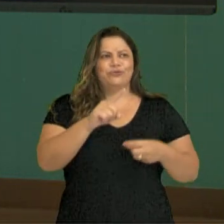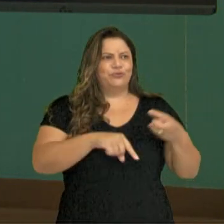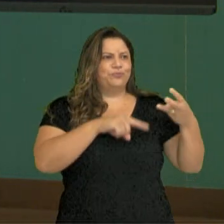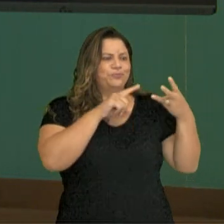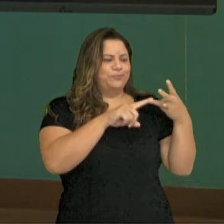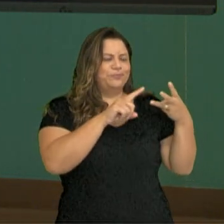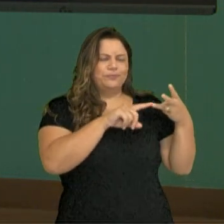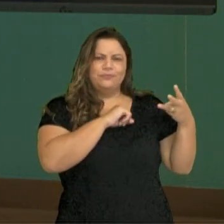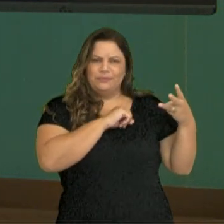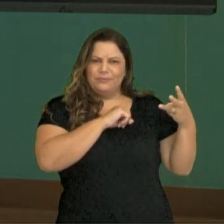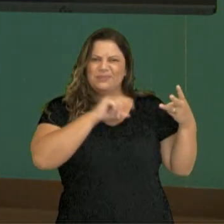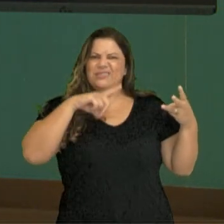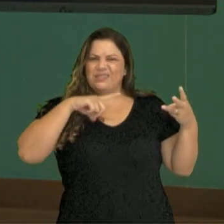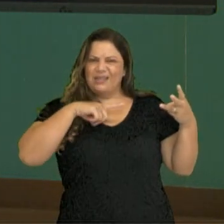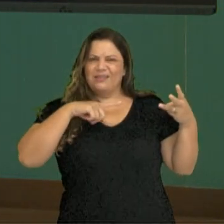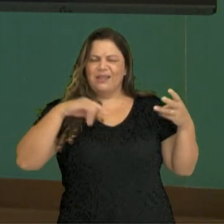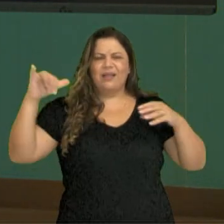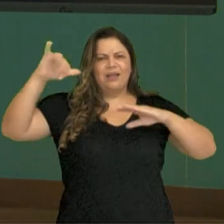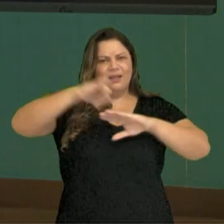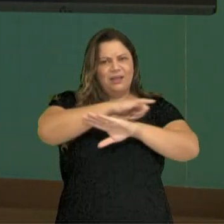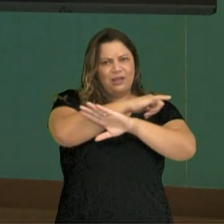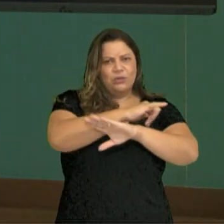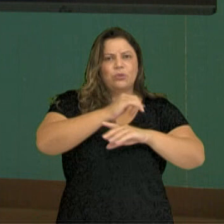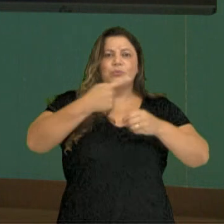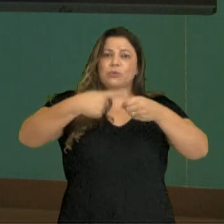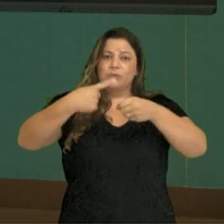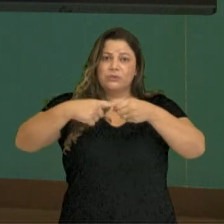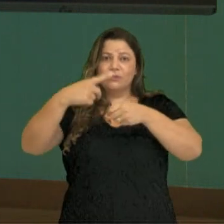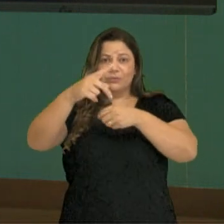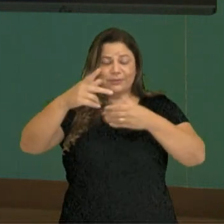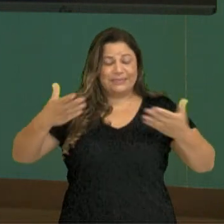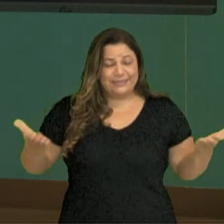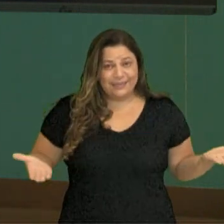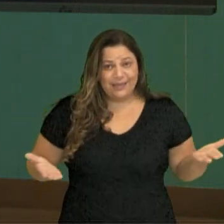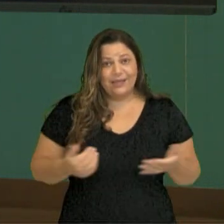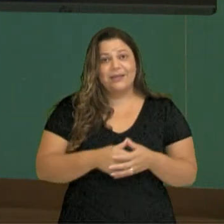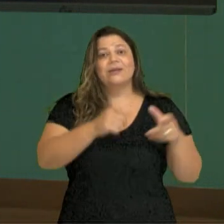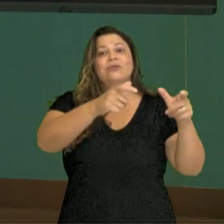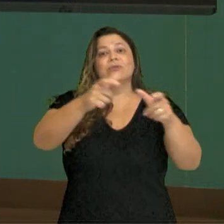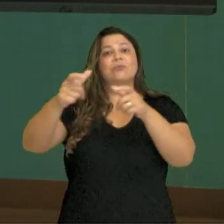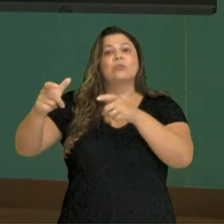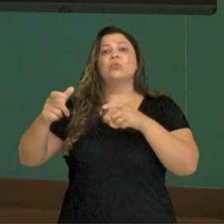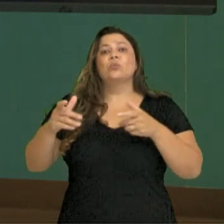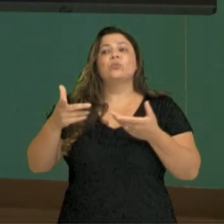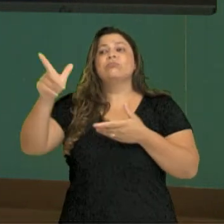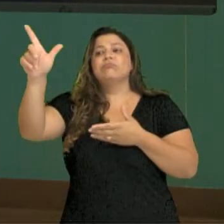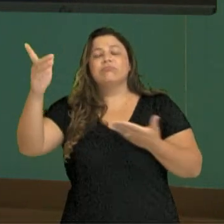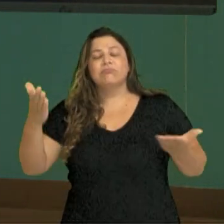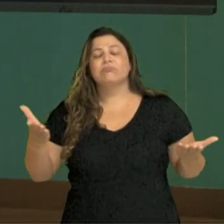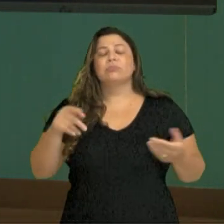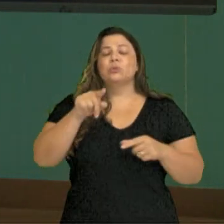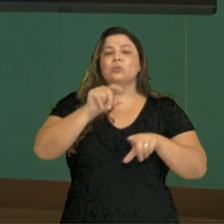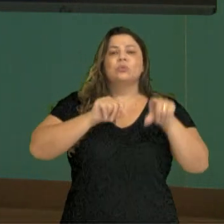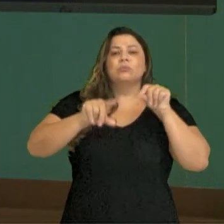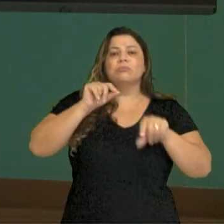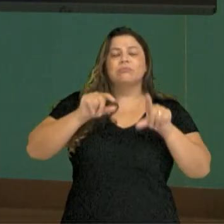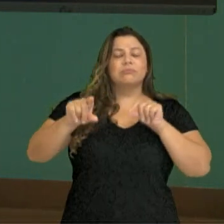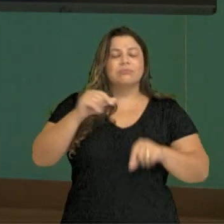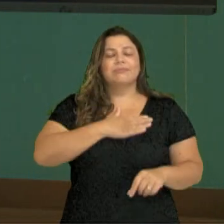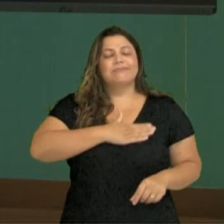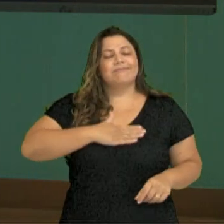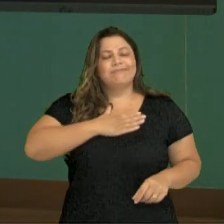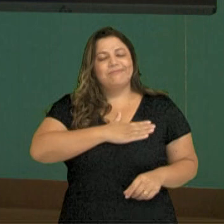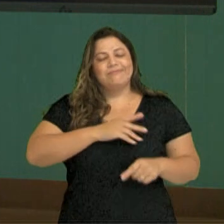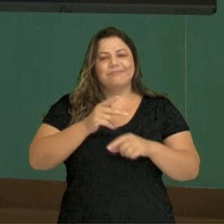airport? Tem algum aeroporto na sua cidade? E outros lugares? Quais são os lugares que você gosta da sua